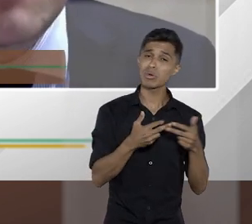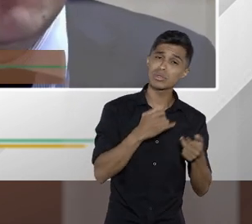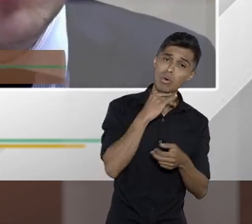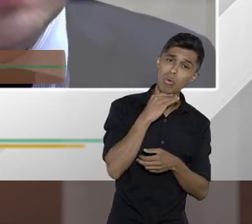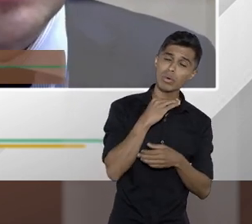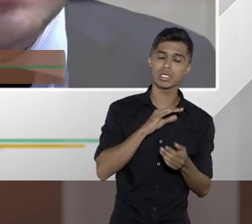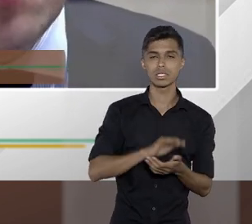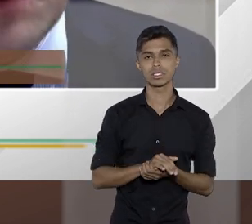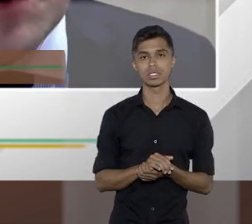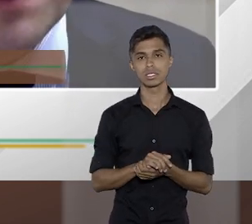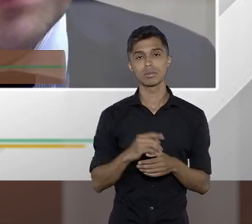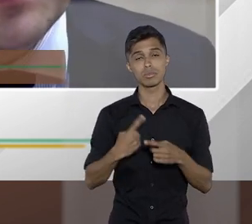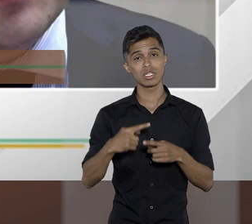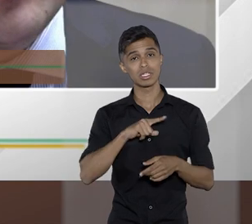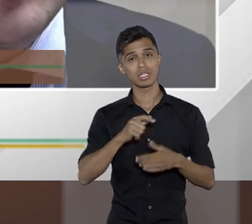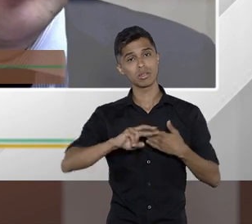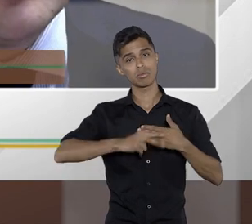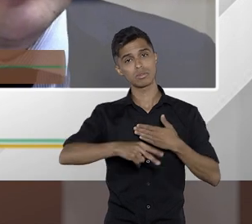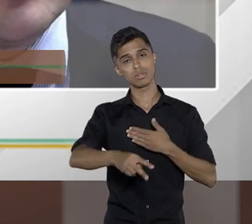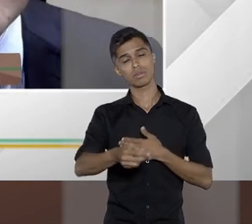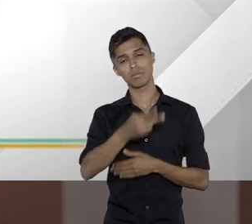jurídica aí para o agente público.